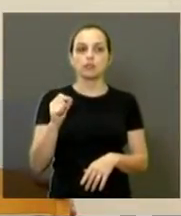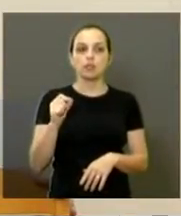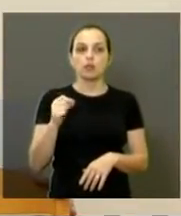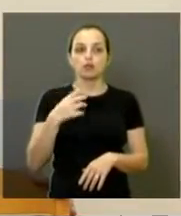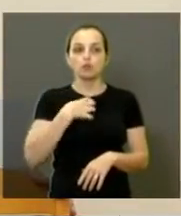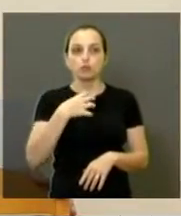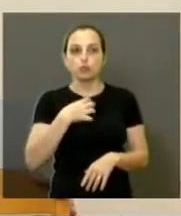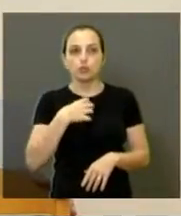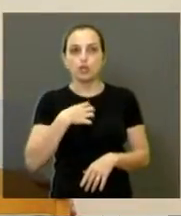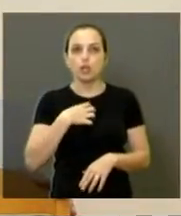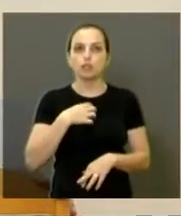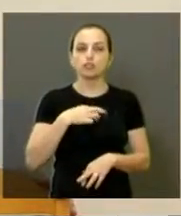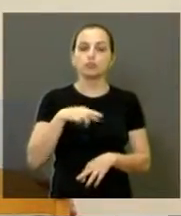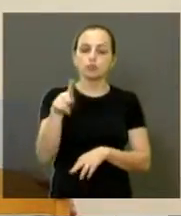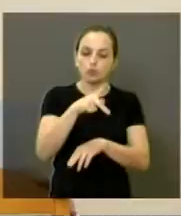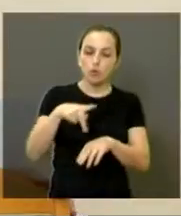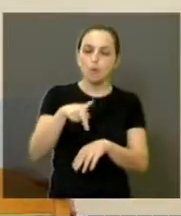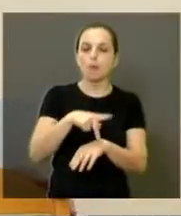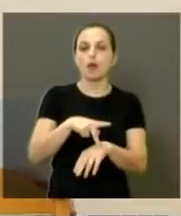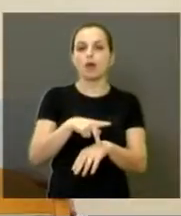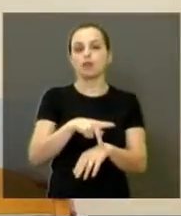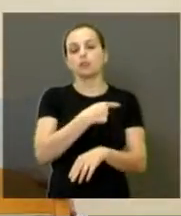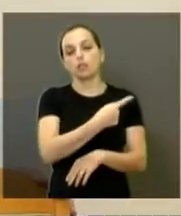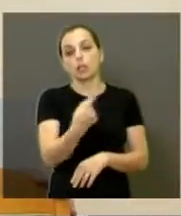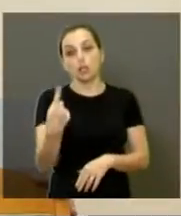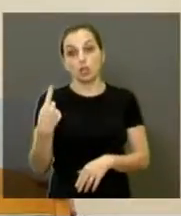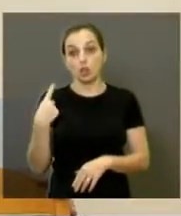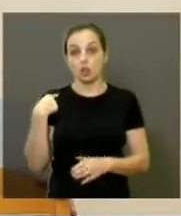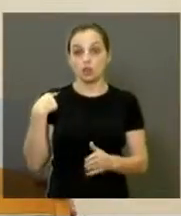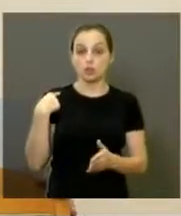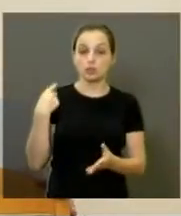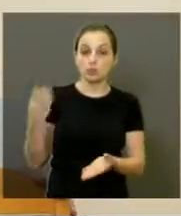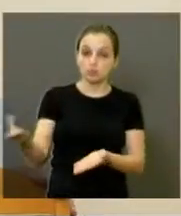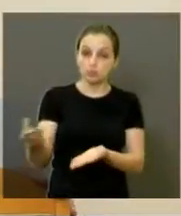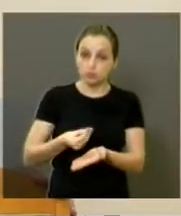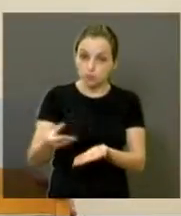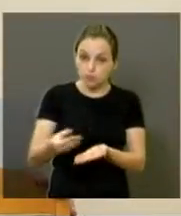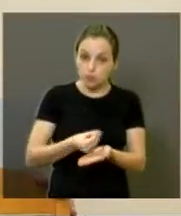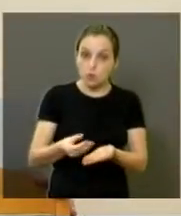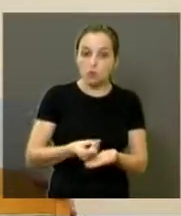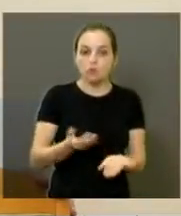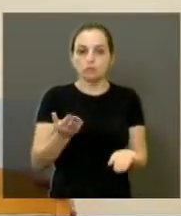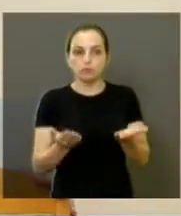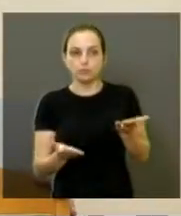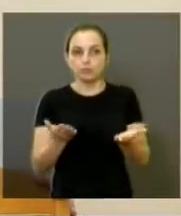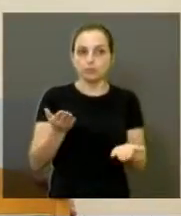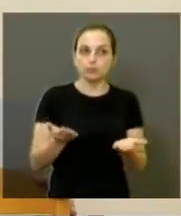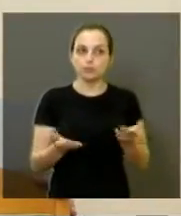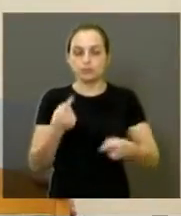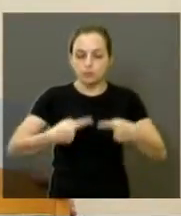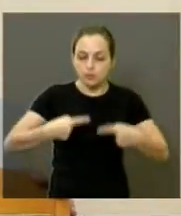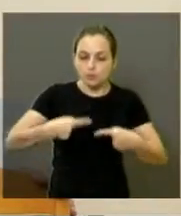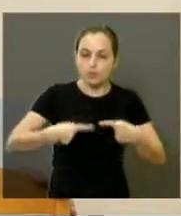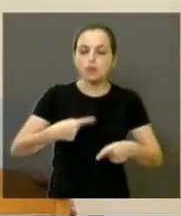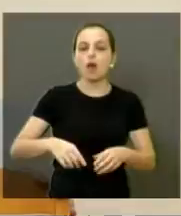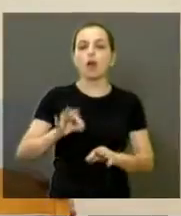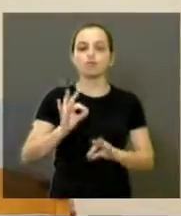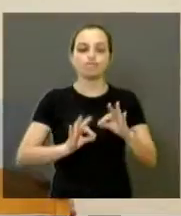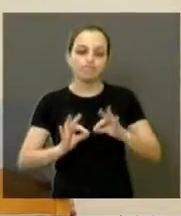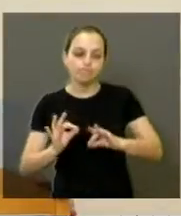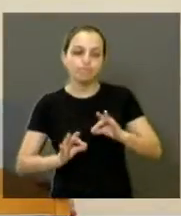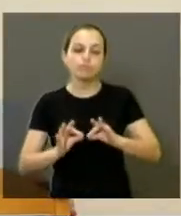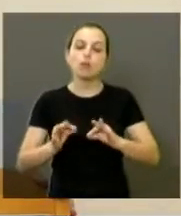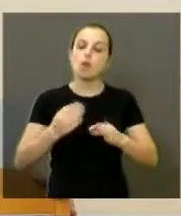e todos nós aí somos convocados a ter equilíbrio na discussão do que se faz, nas